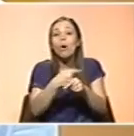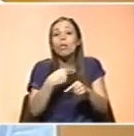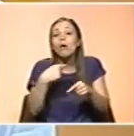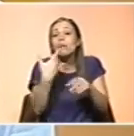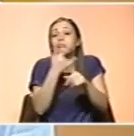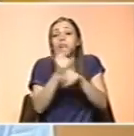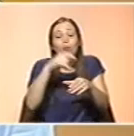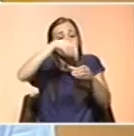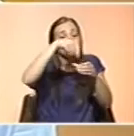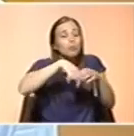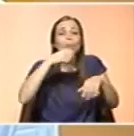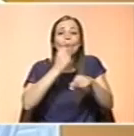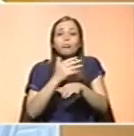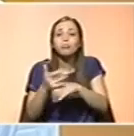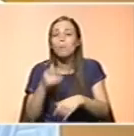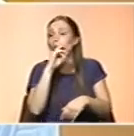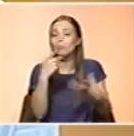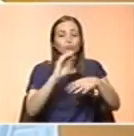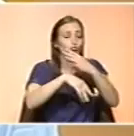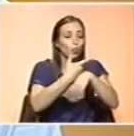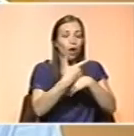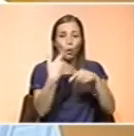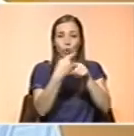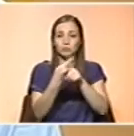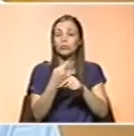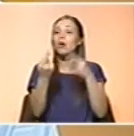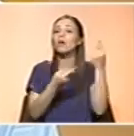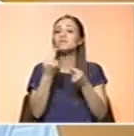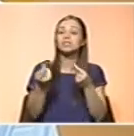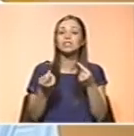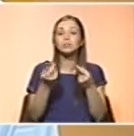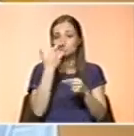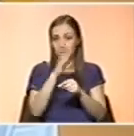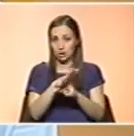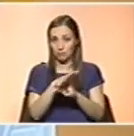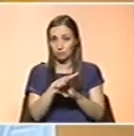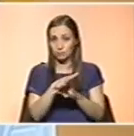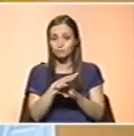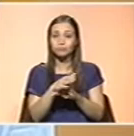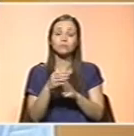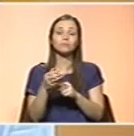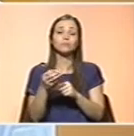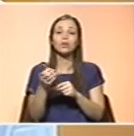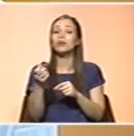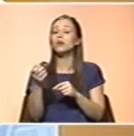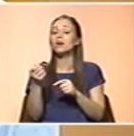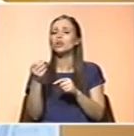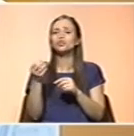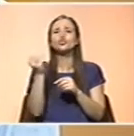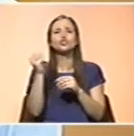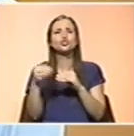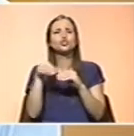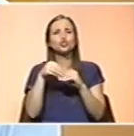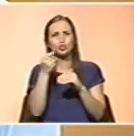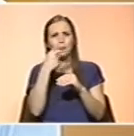ser a sinergia entre eles. Pode ser a dose, nós normalmente num suplemento temos uma tendência à sobredosagem. Ou então até